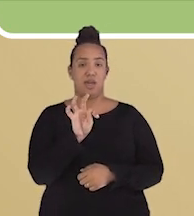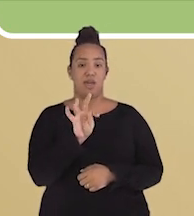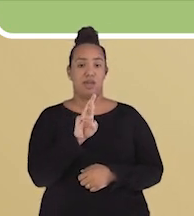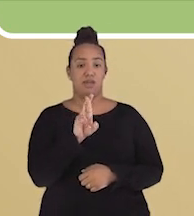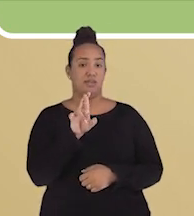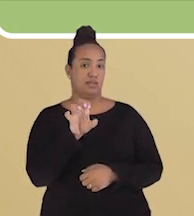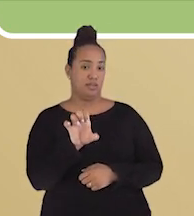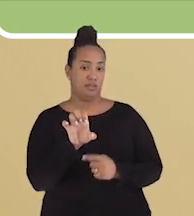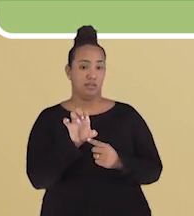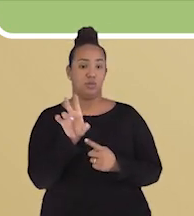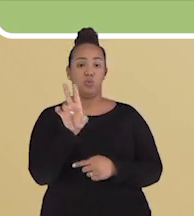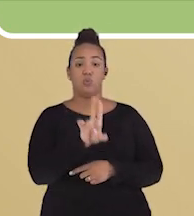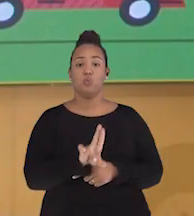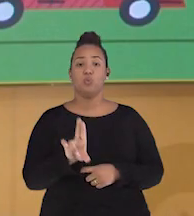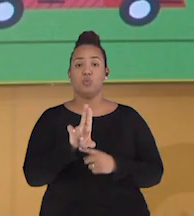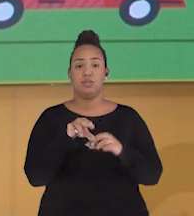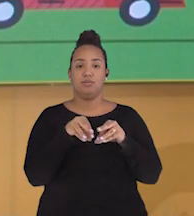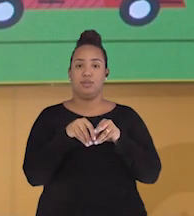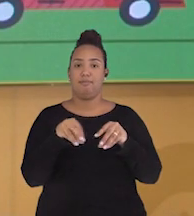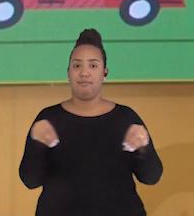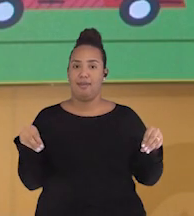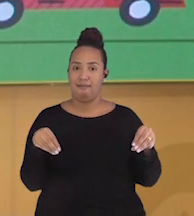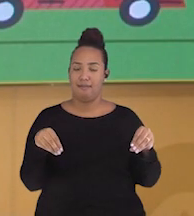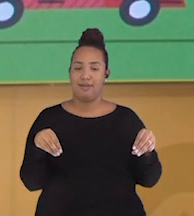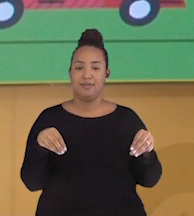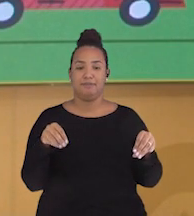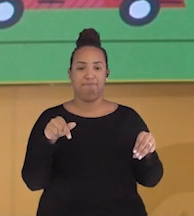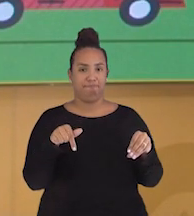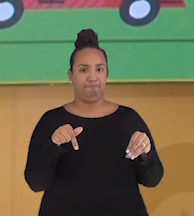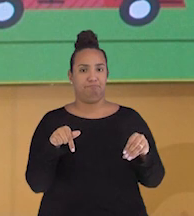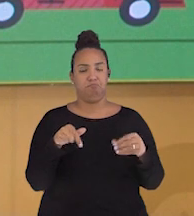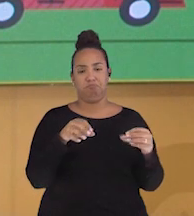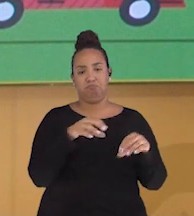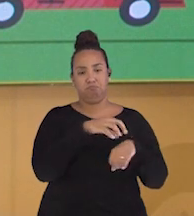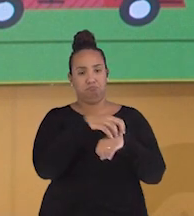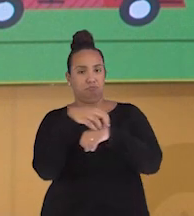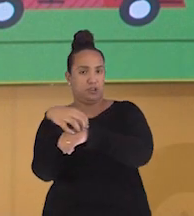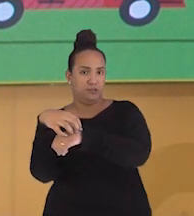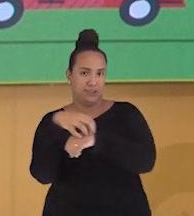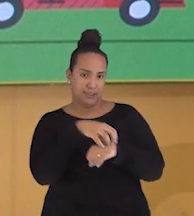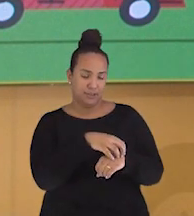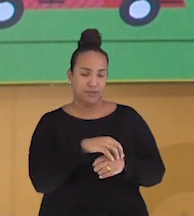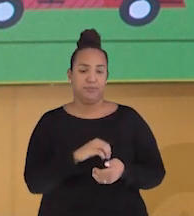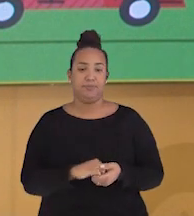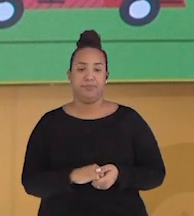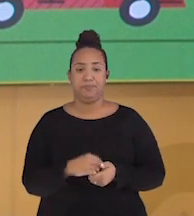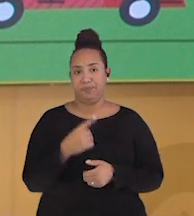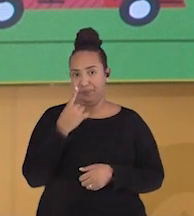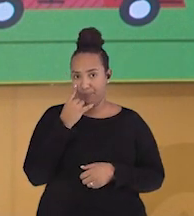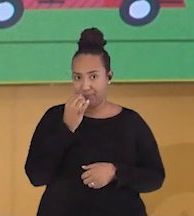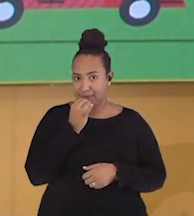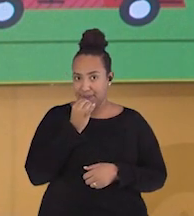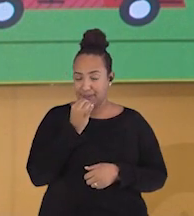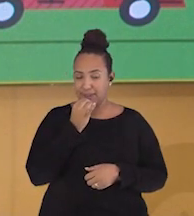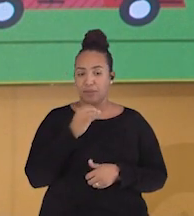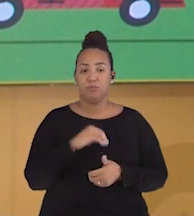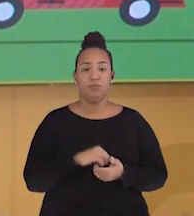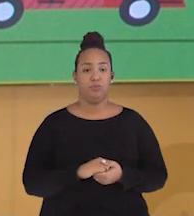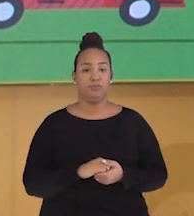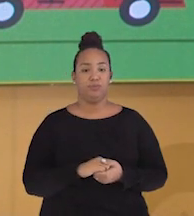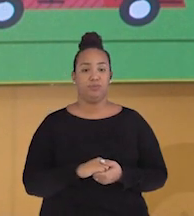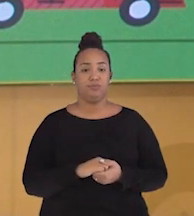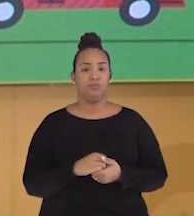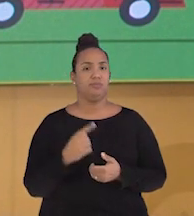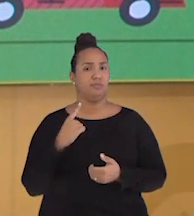usa a terra como forma de se locomover e de se transportar. Os exemplos de transportes terrestres